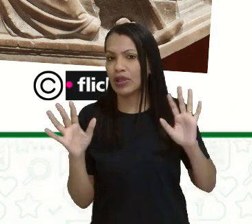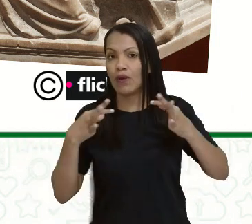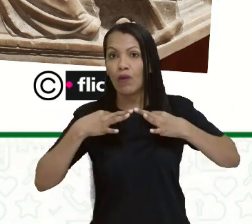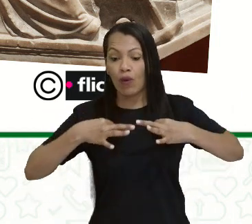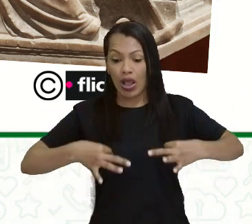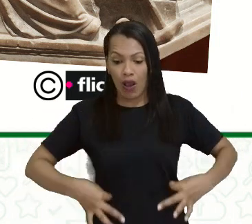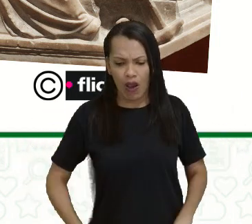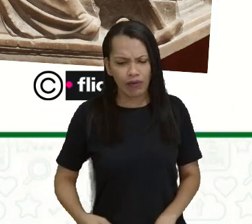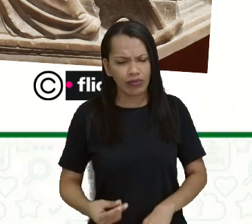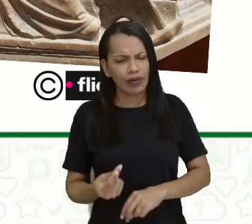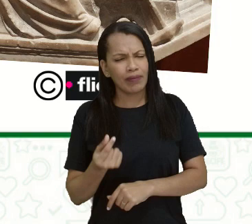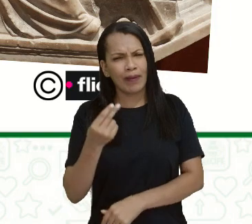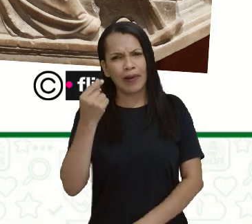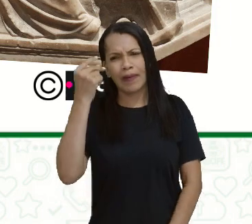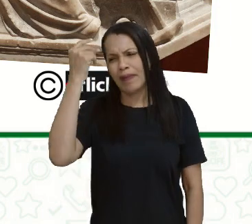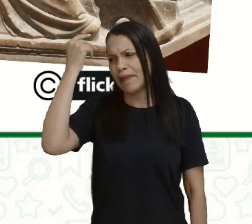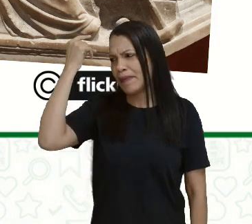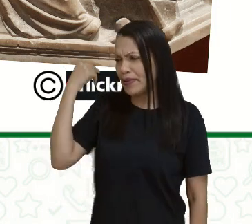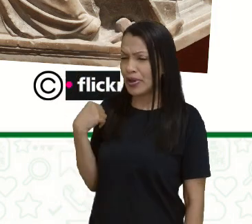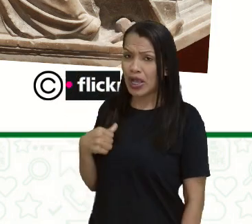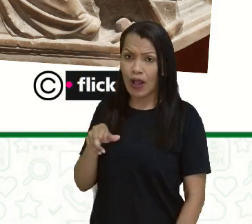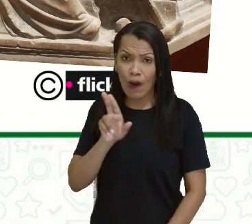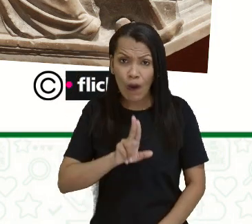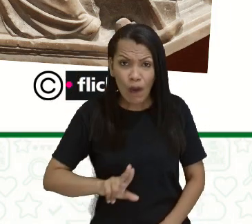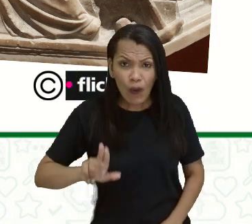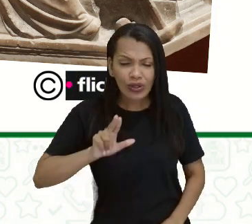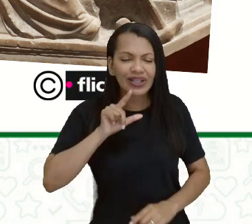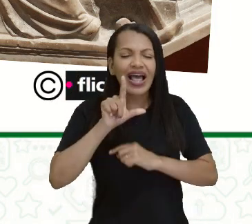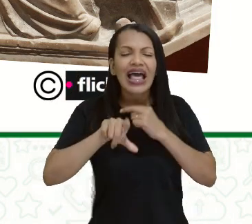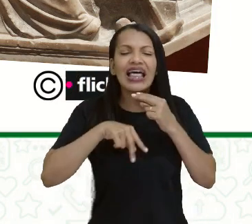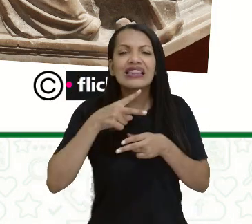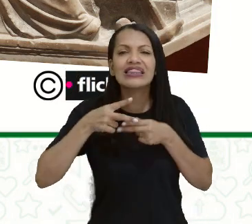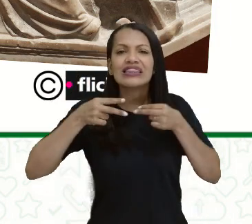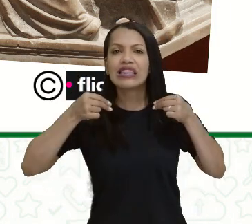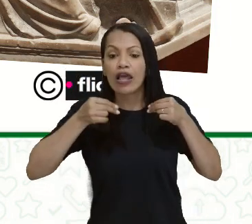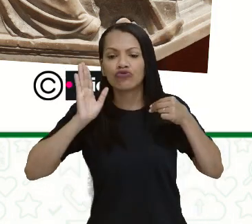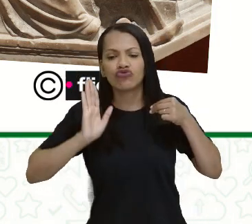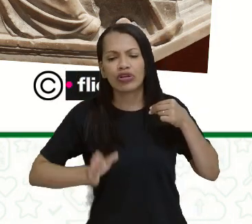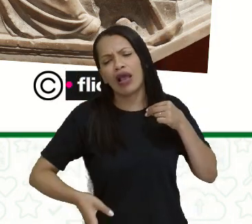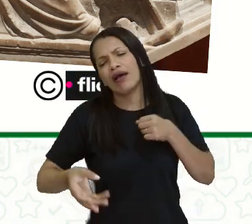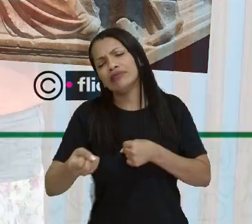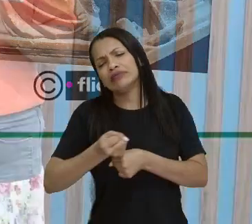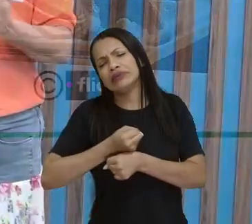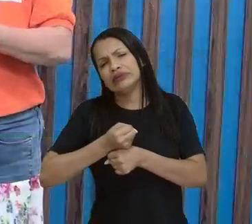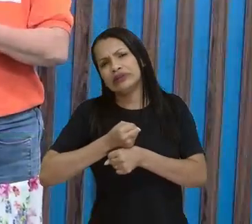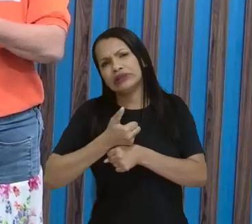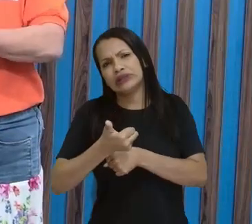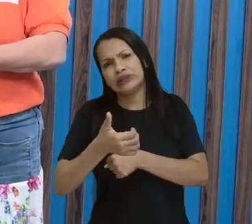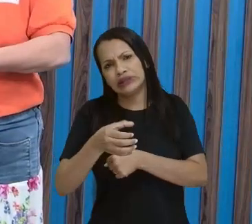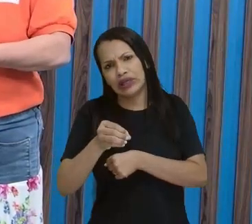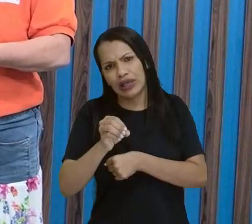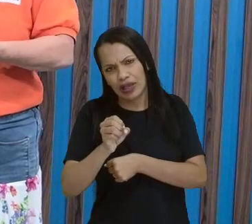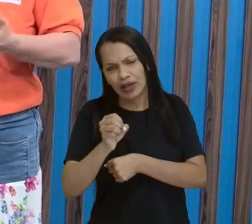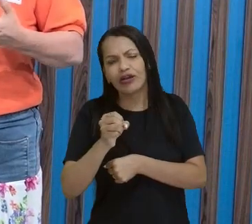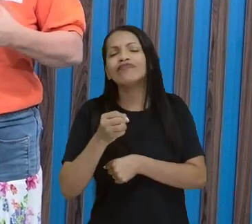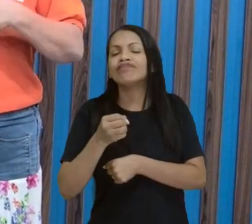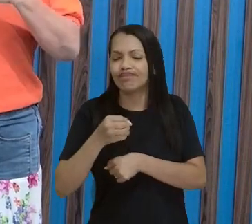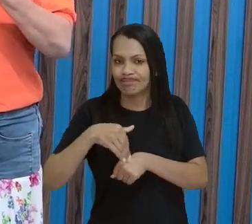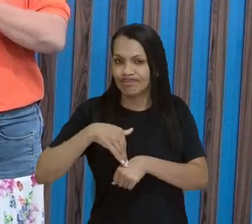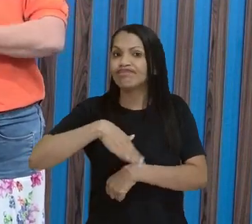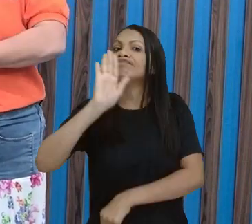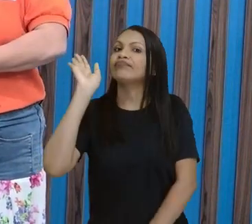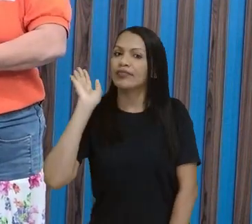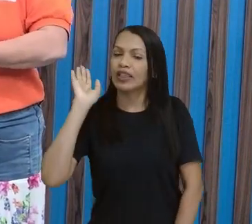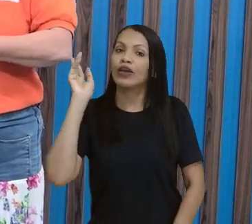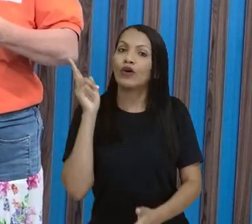muito antiga. Se usa terno há muito tempo, há mais de 100 anos, e ele continua na moda. O